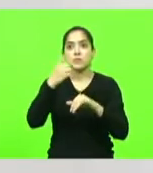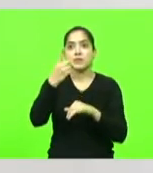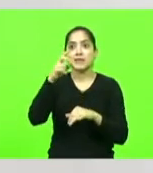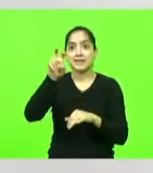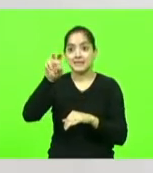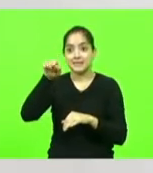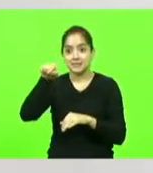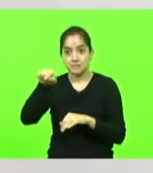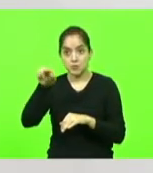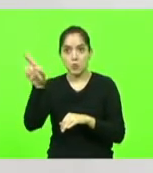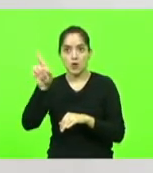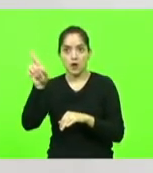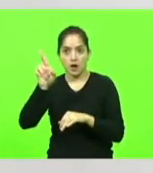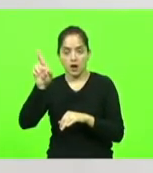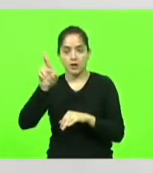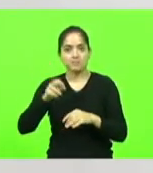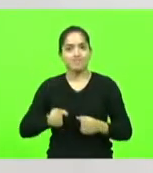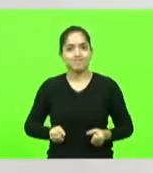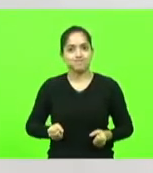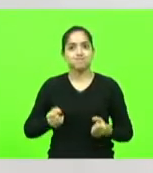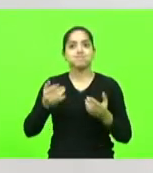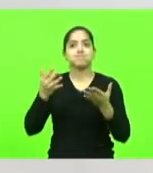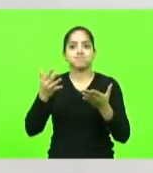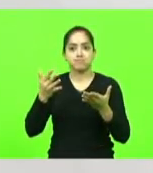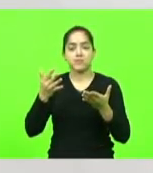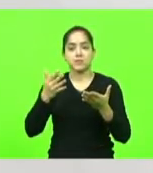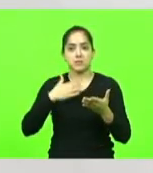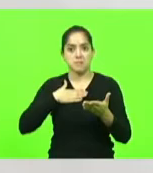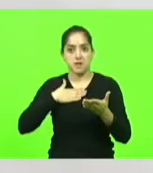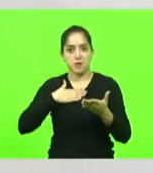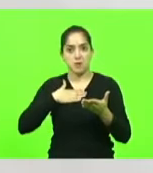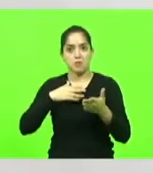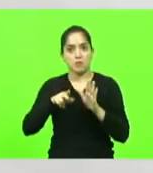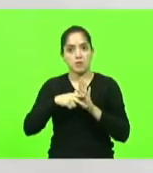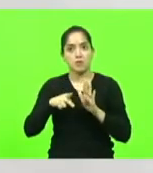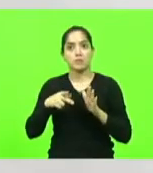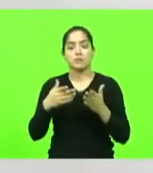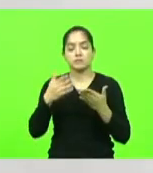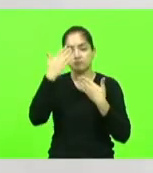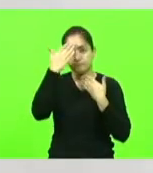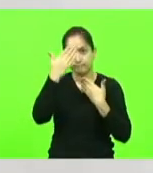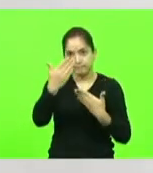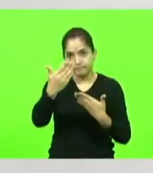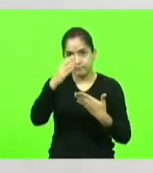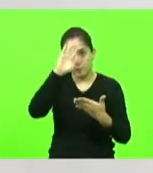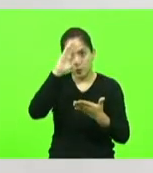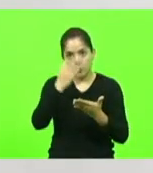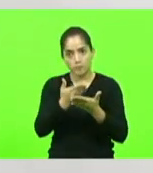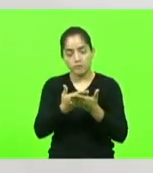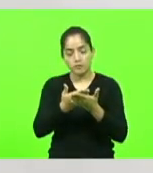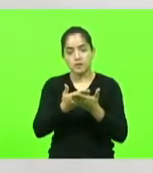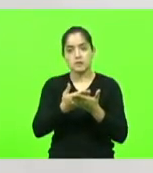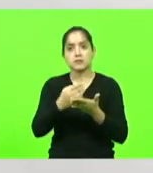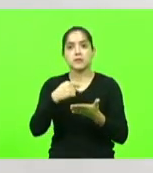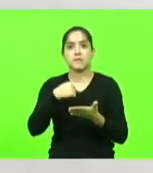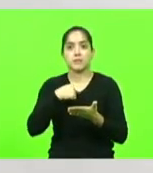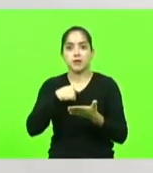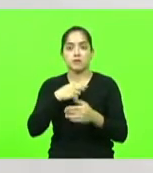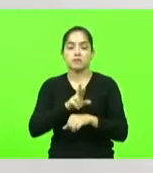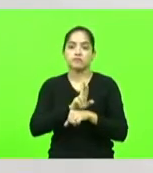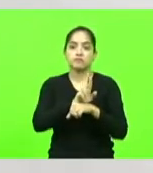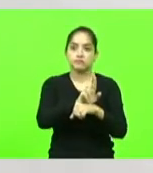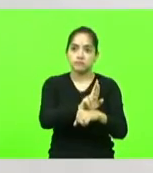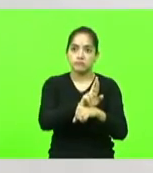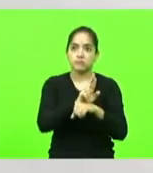do próprio bolso. Obrigado de coração pela confiança de vocês, por acreditarem em mim para representá-los